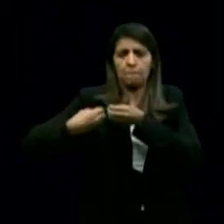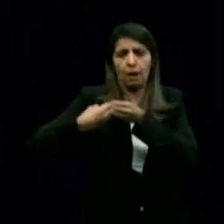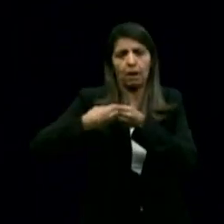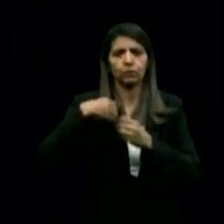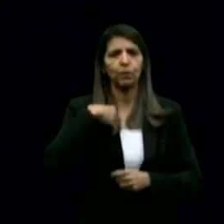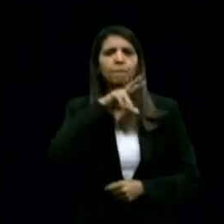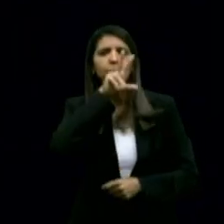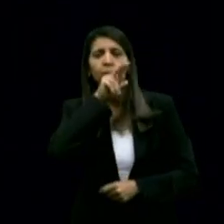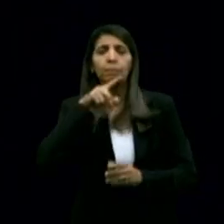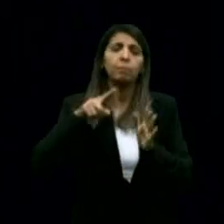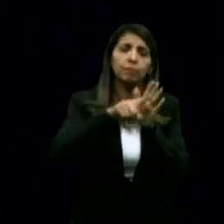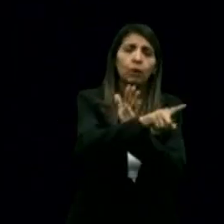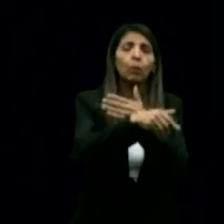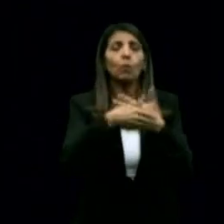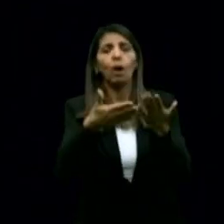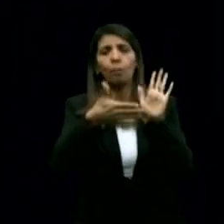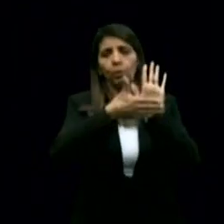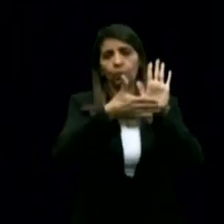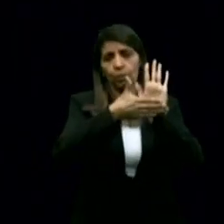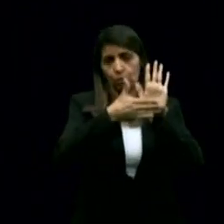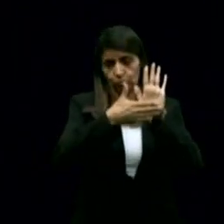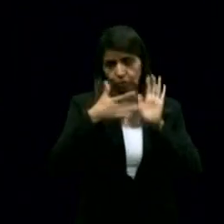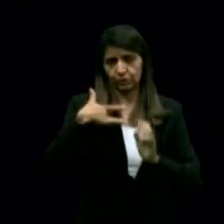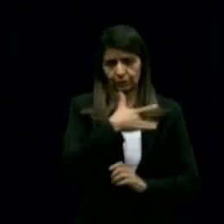para a saúde desse Estado?